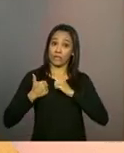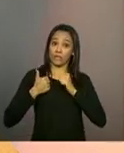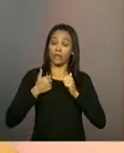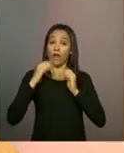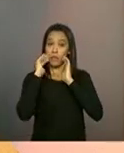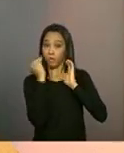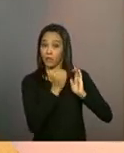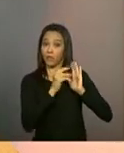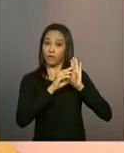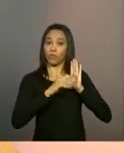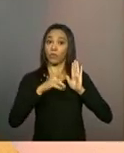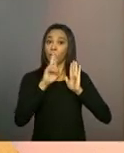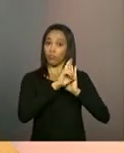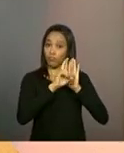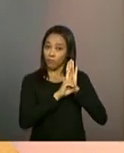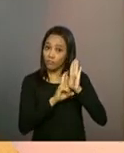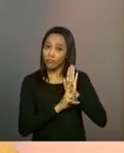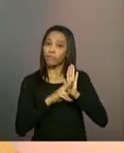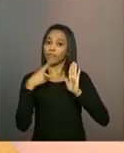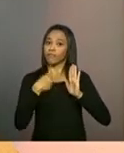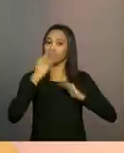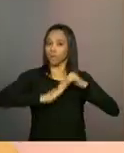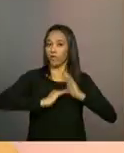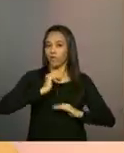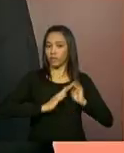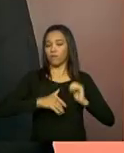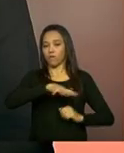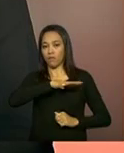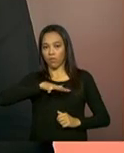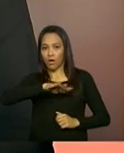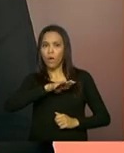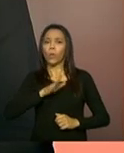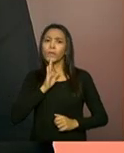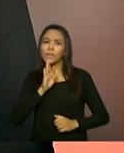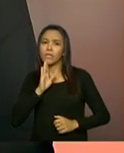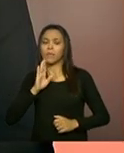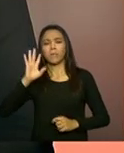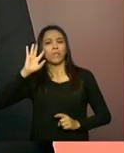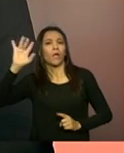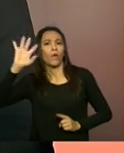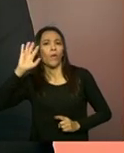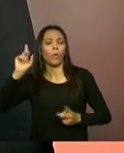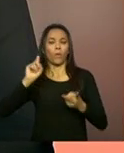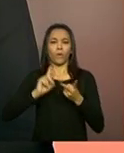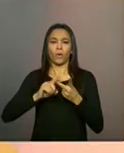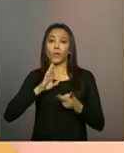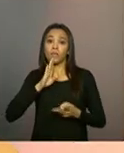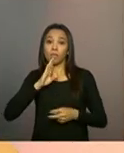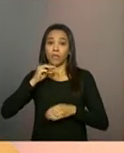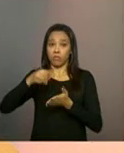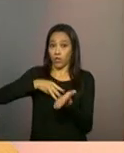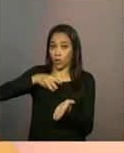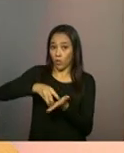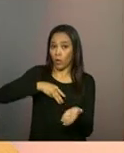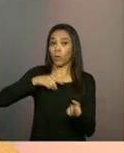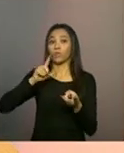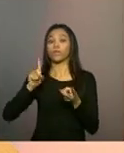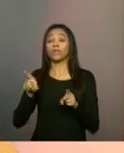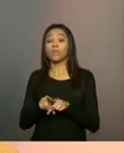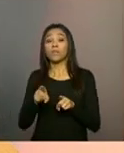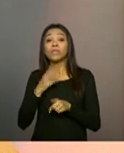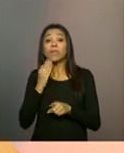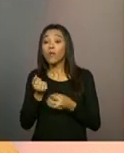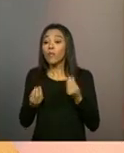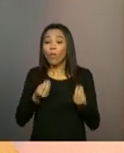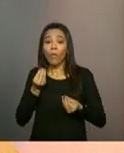de conduta, que o trabalho seja feito em cima de conhecimentos teórico-metodológicos e técnico-operativos. E